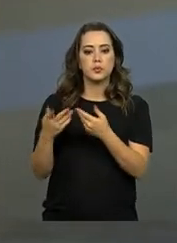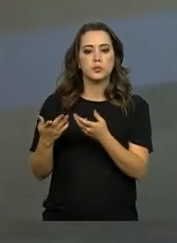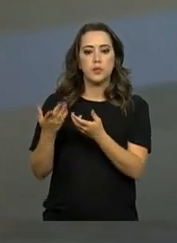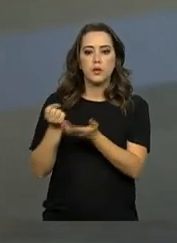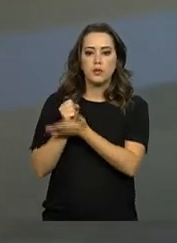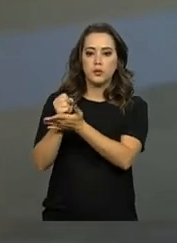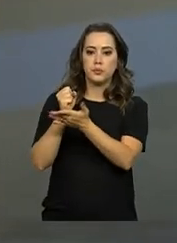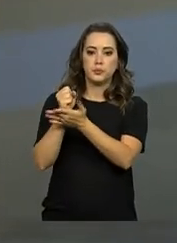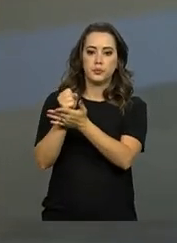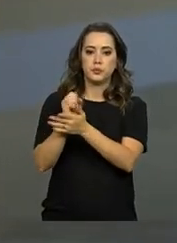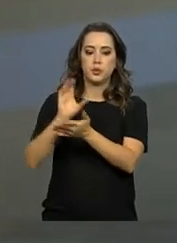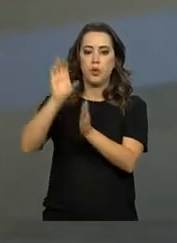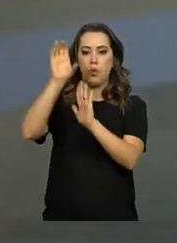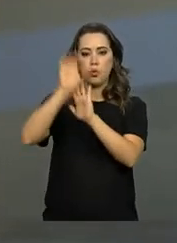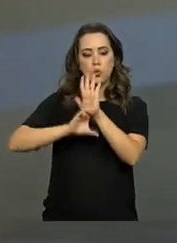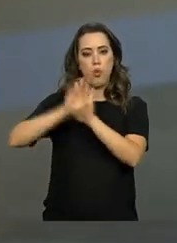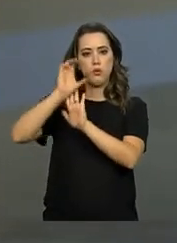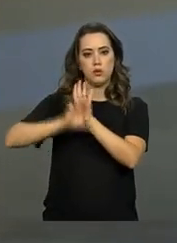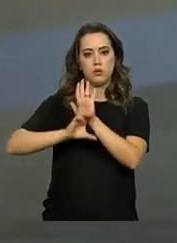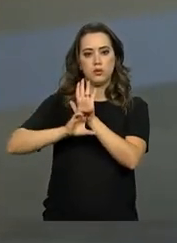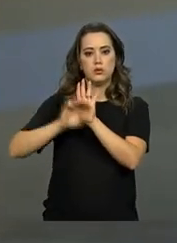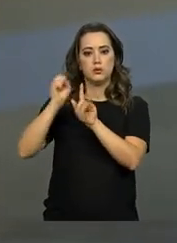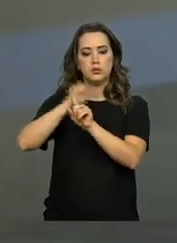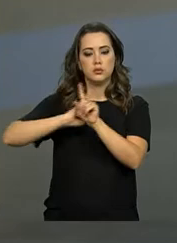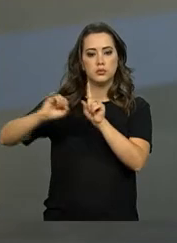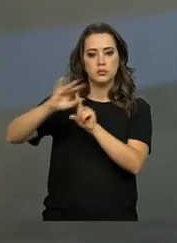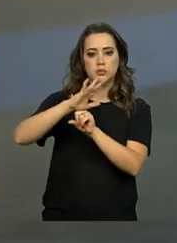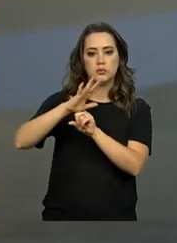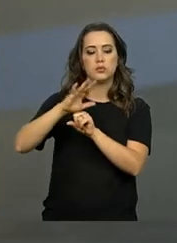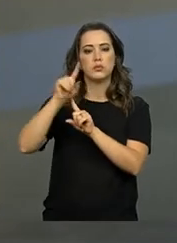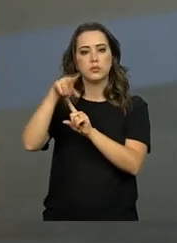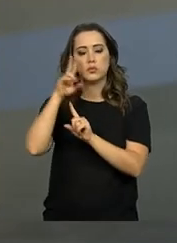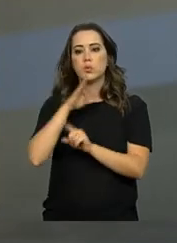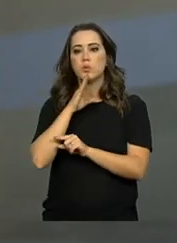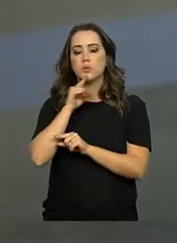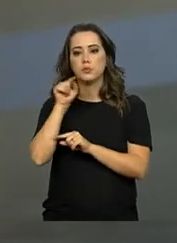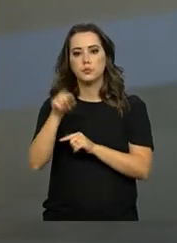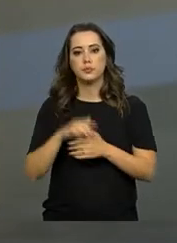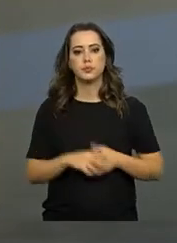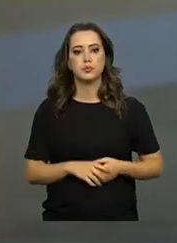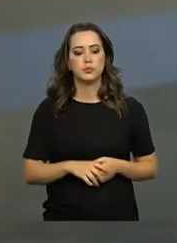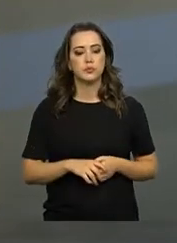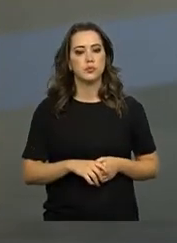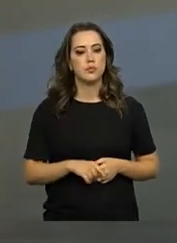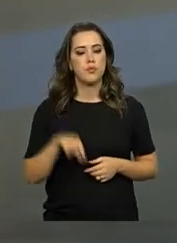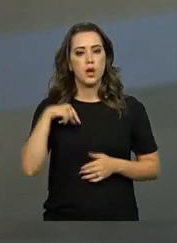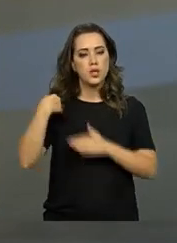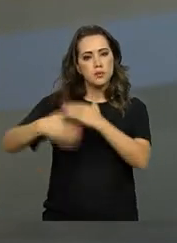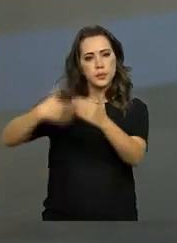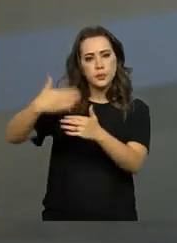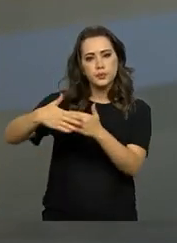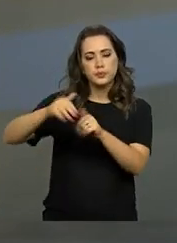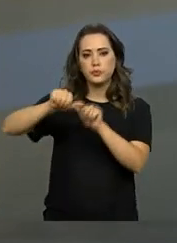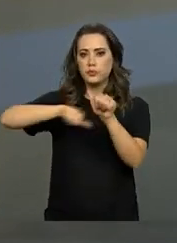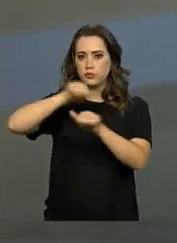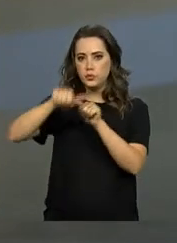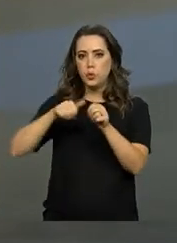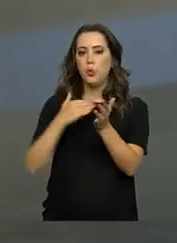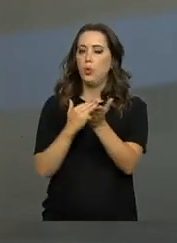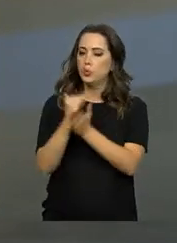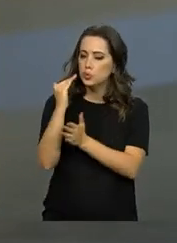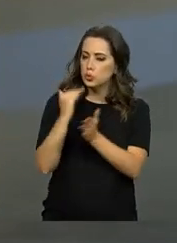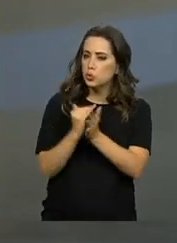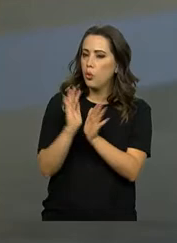disponibilizar os currículos deles para a sociedade civil ali conhecer. E, Natália, esse processo de interiorização, ele continua?